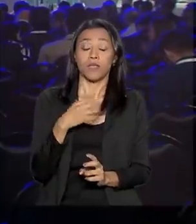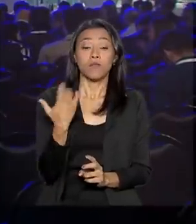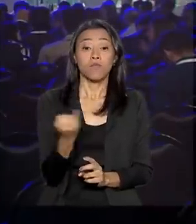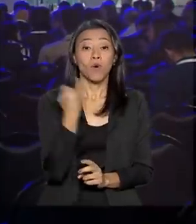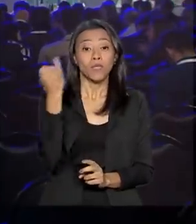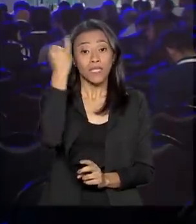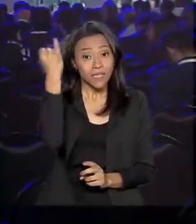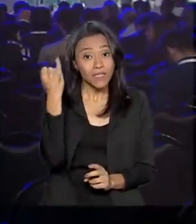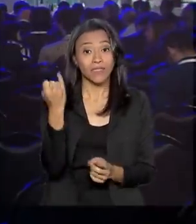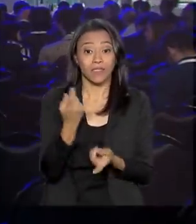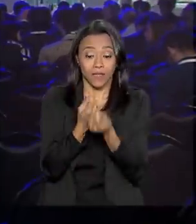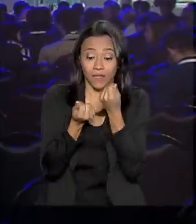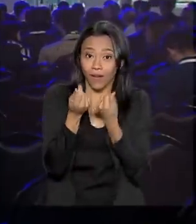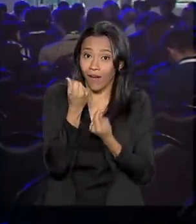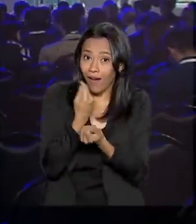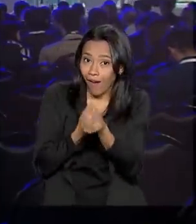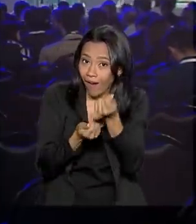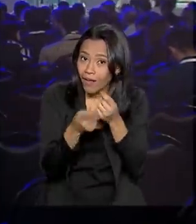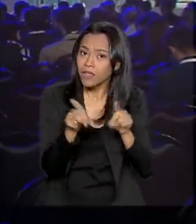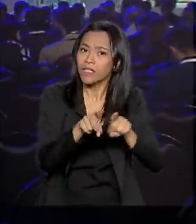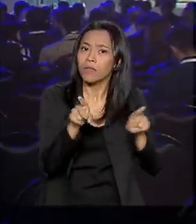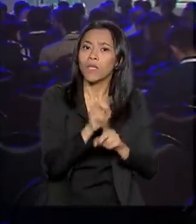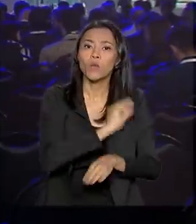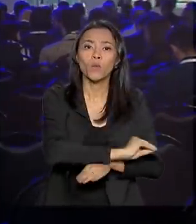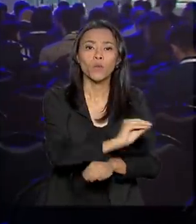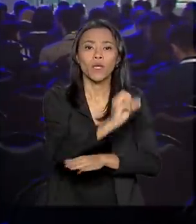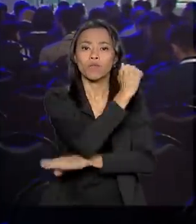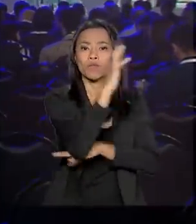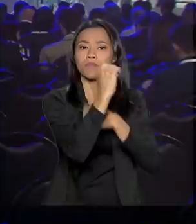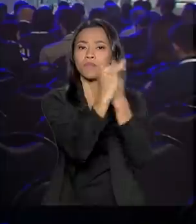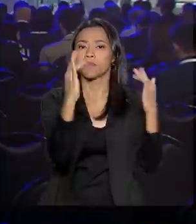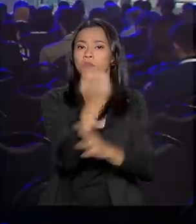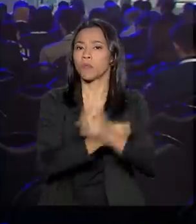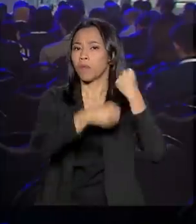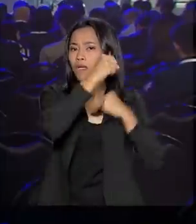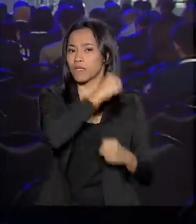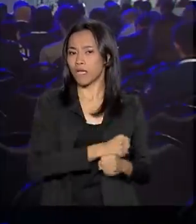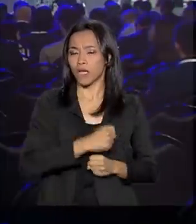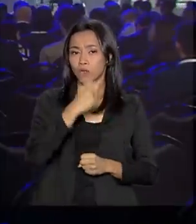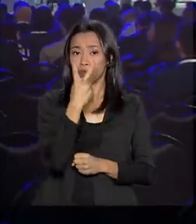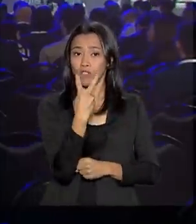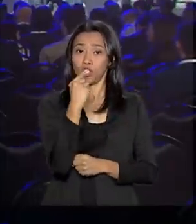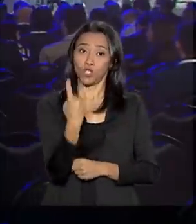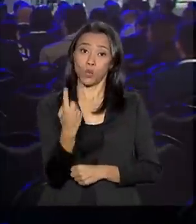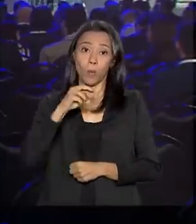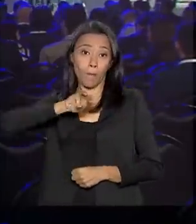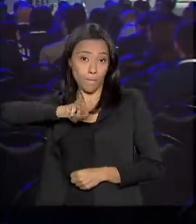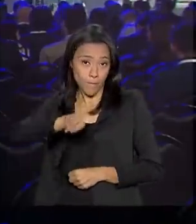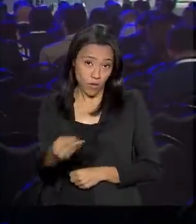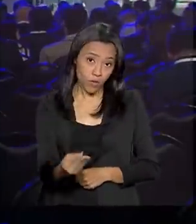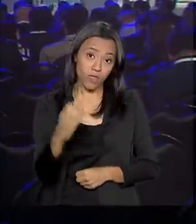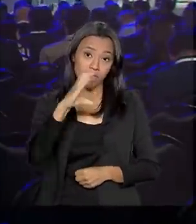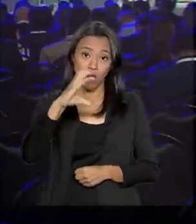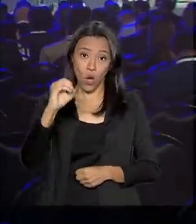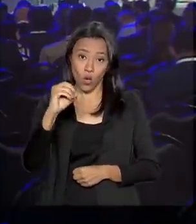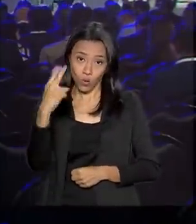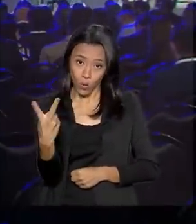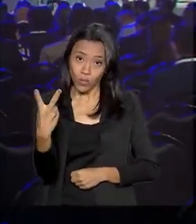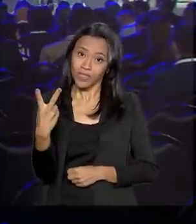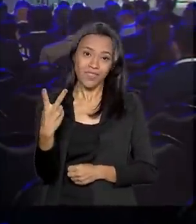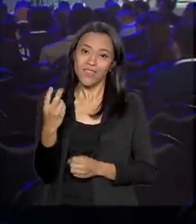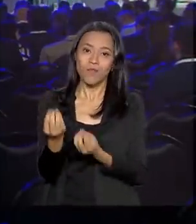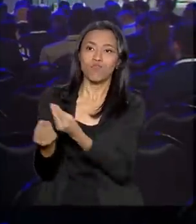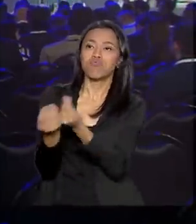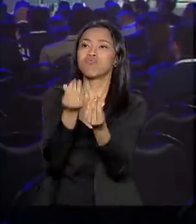importância ambiental muito grande também. Só no ano passado, 21 milhões de toneladas de CO2 deixaram de ser emitidas